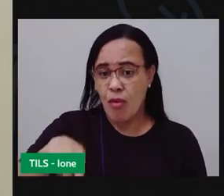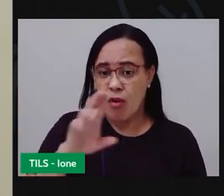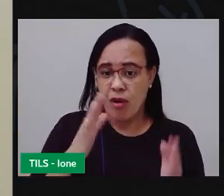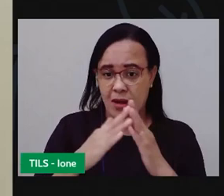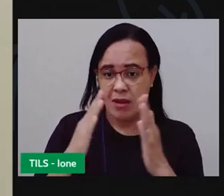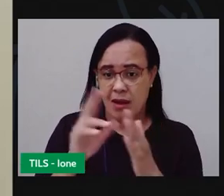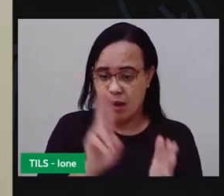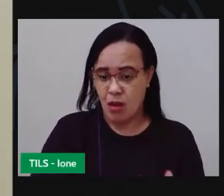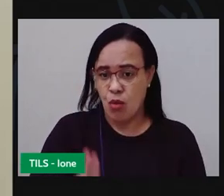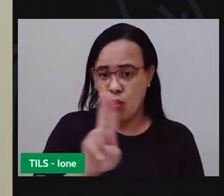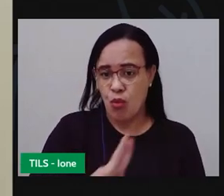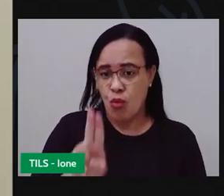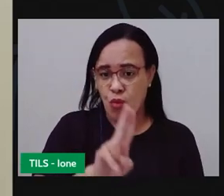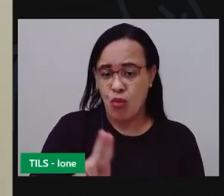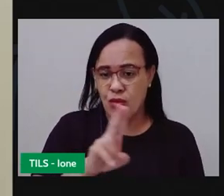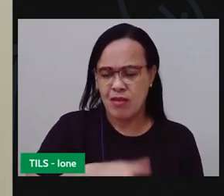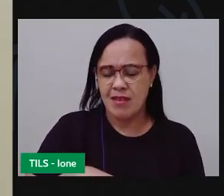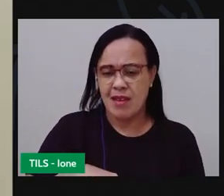nosso dia?